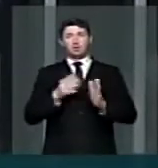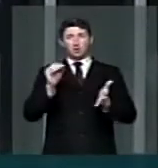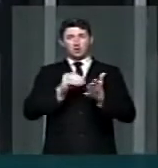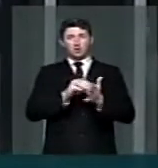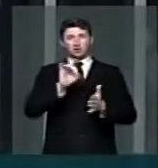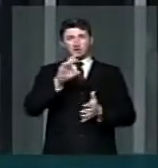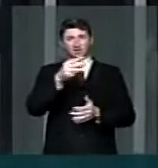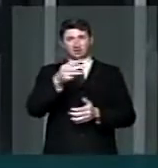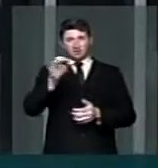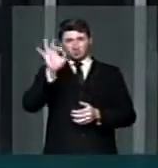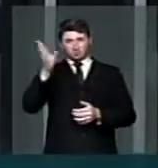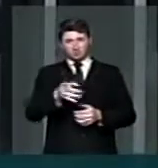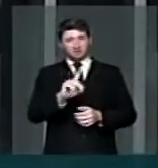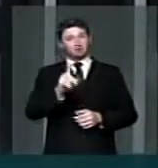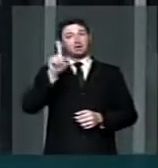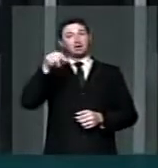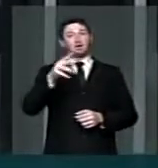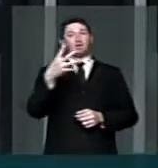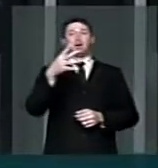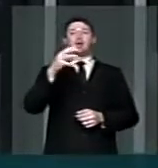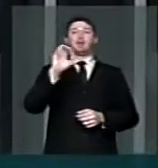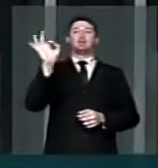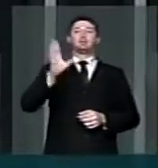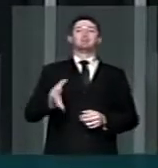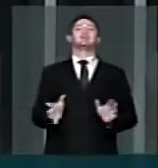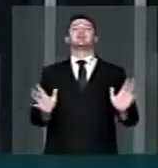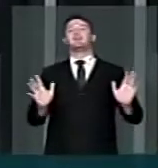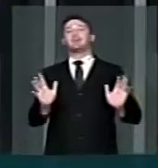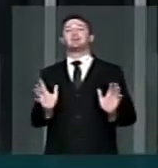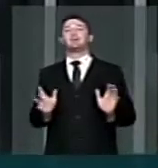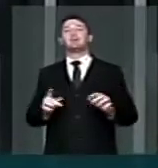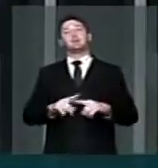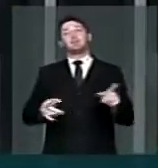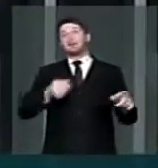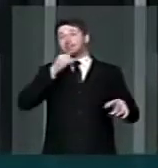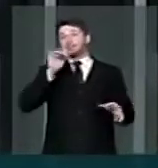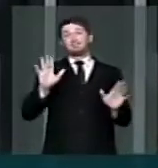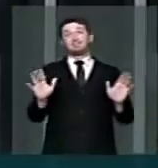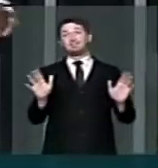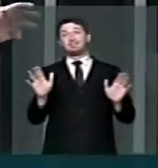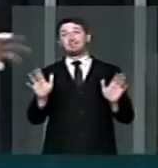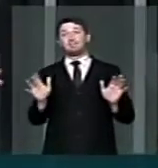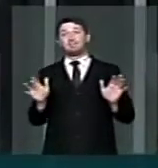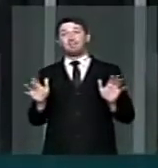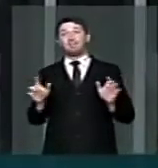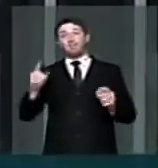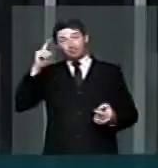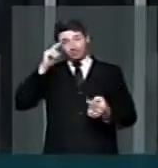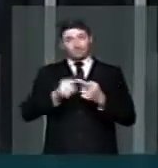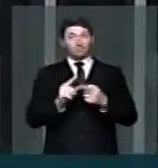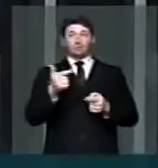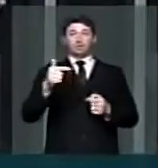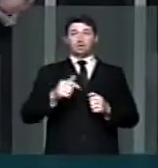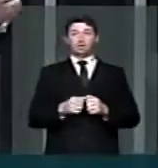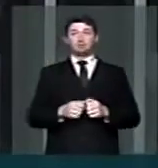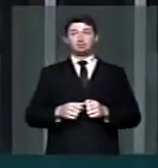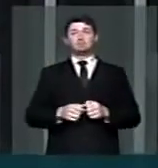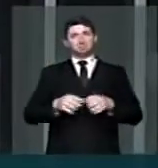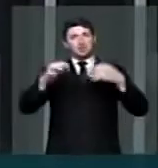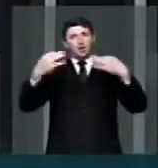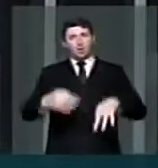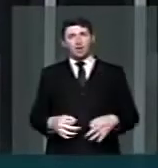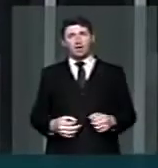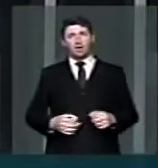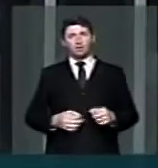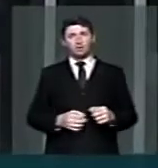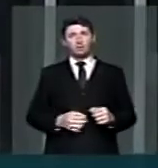os 33% e sim 40%. Infelizmente, não houve um consenso. E é correto, vossa